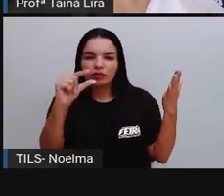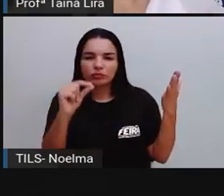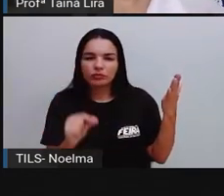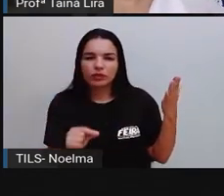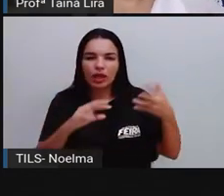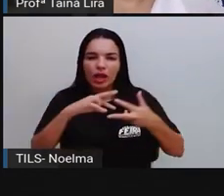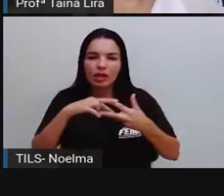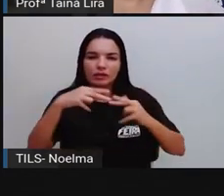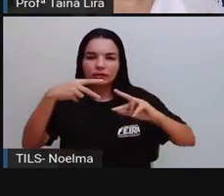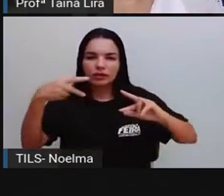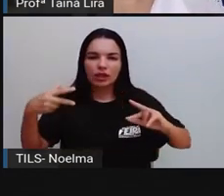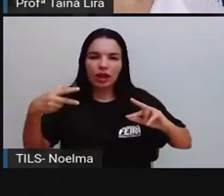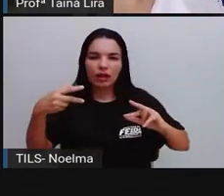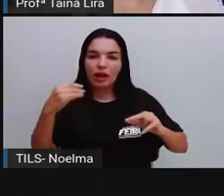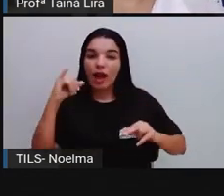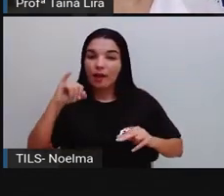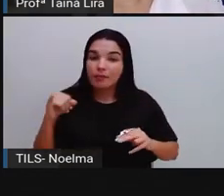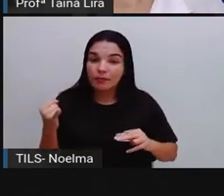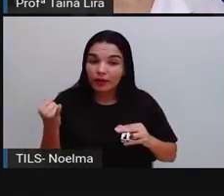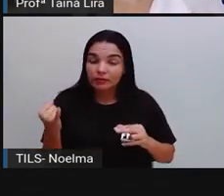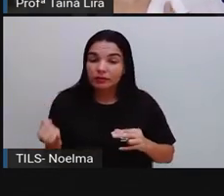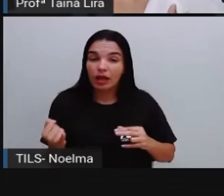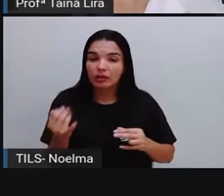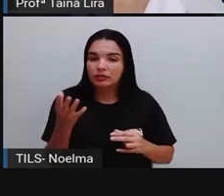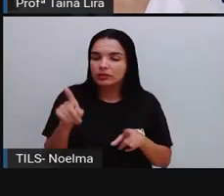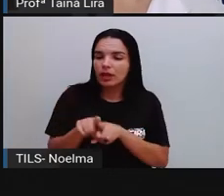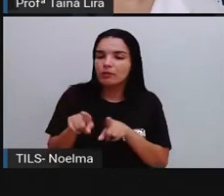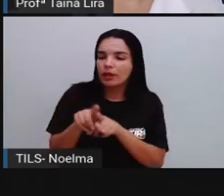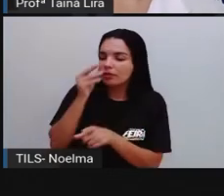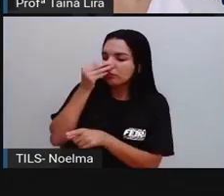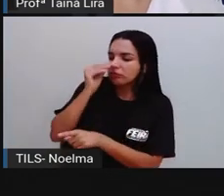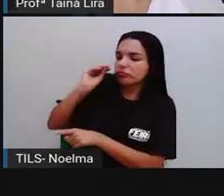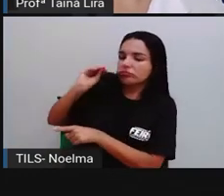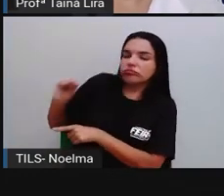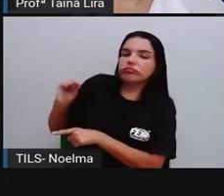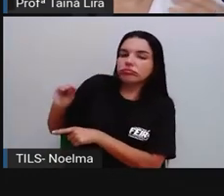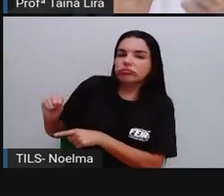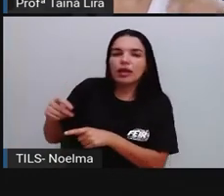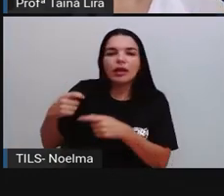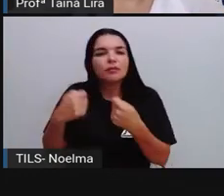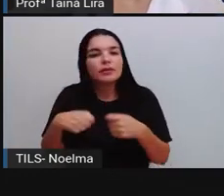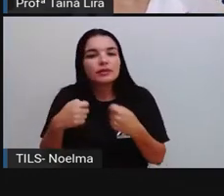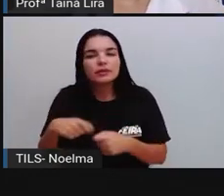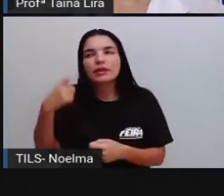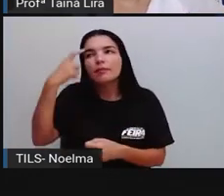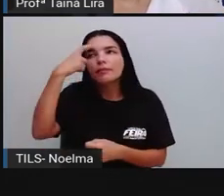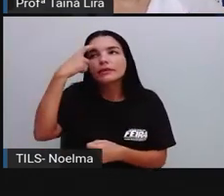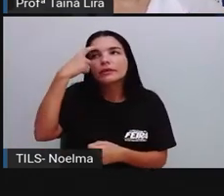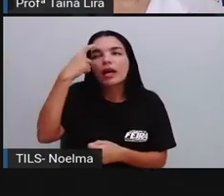O que é repensar, pró? Repensar as minhas ações aí com o ambiente. Então,